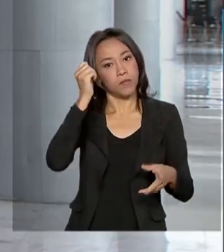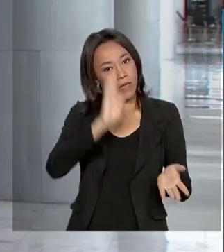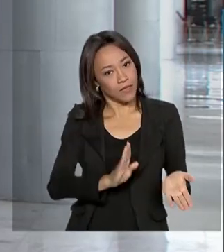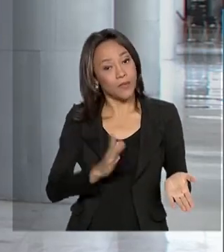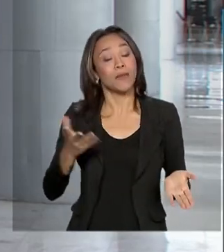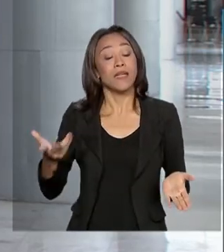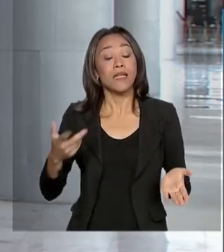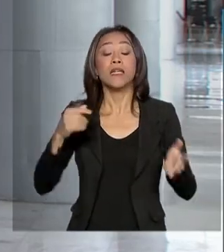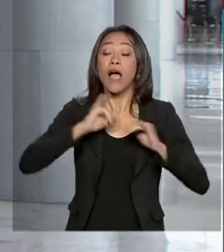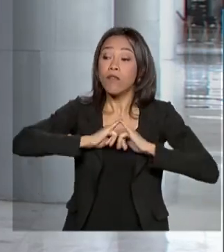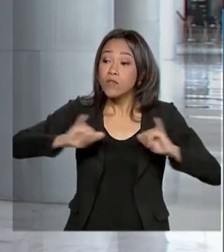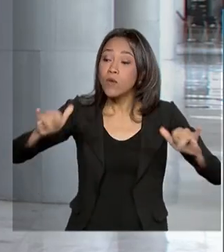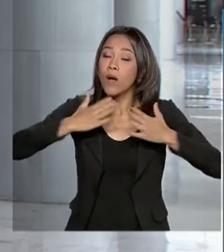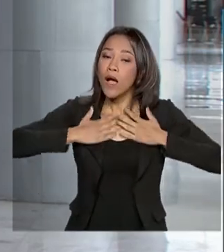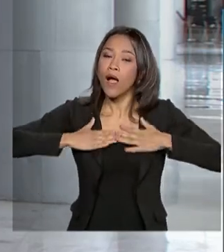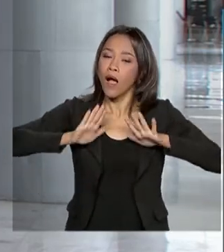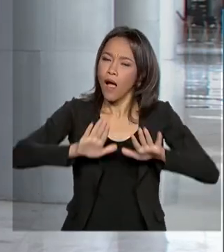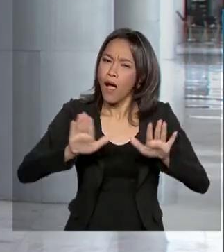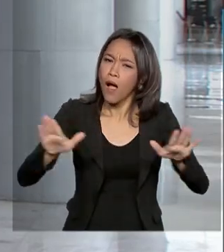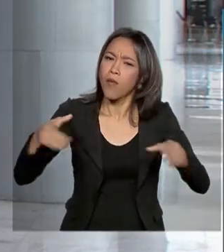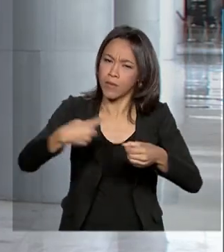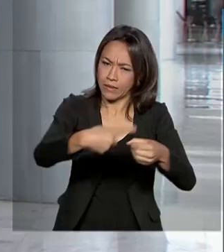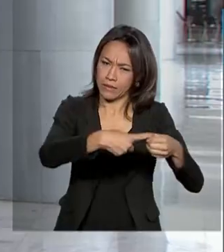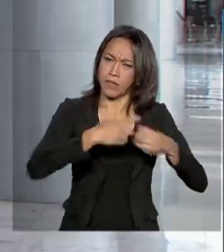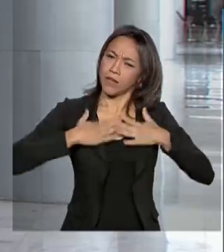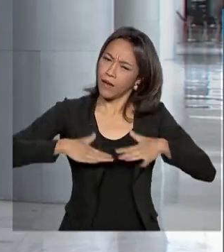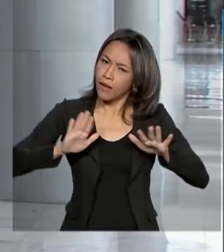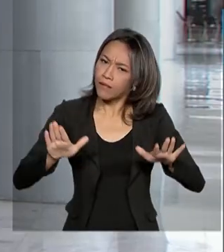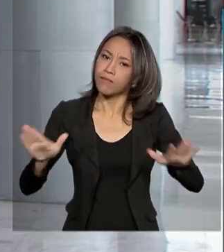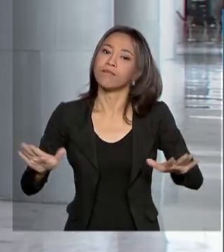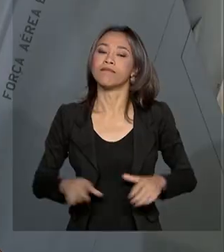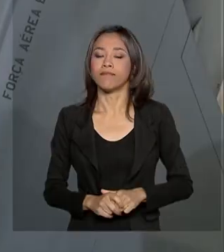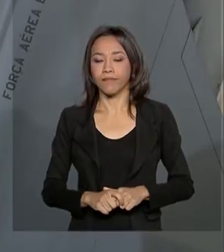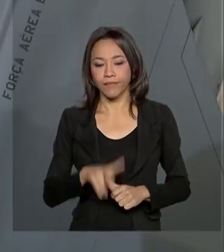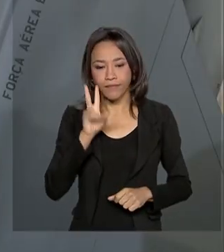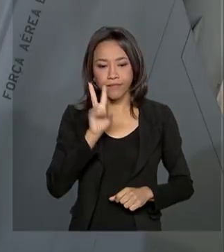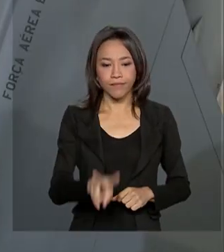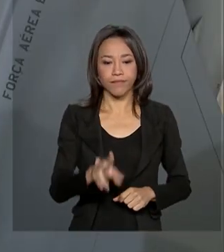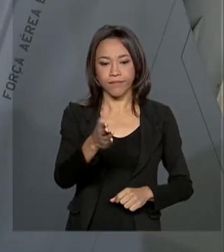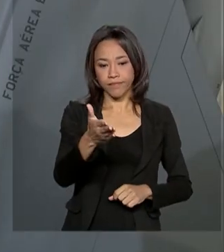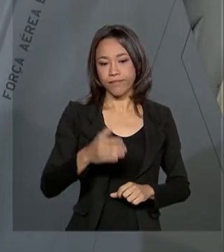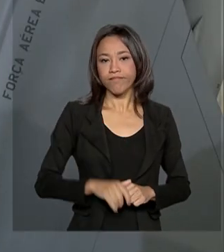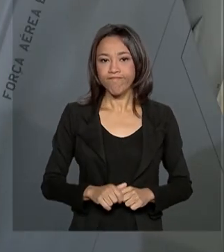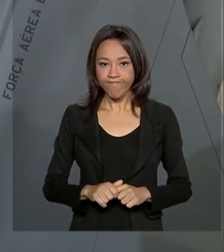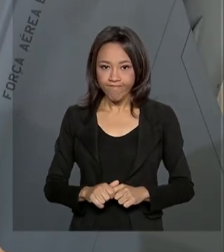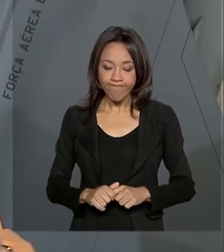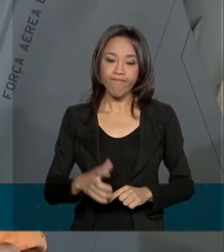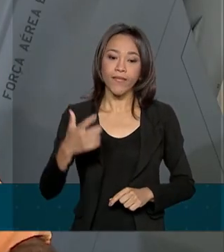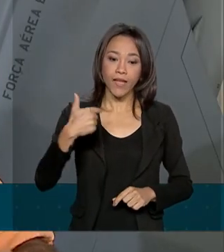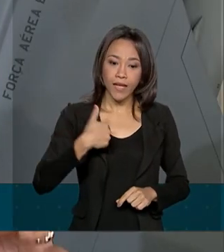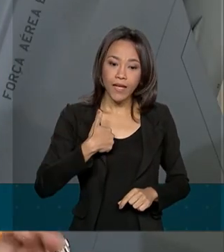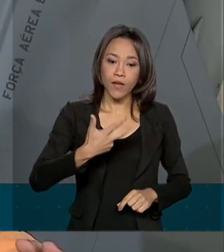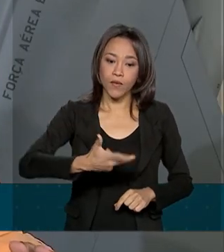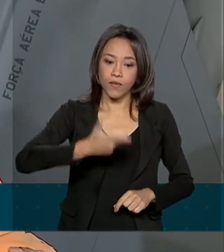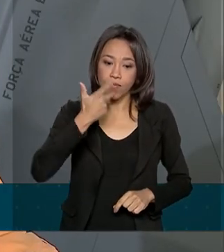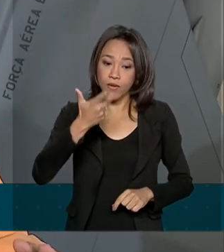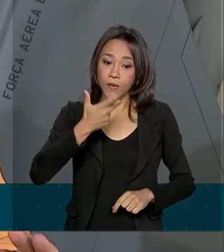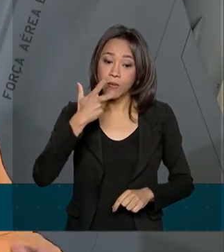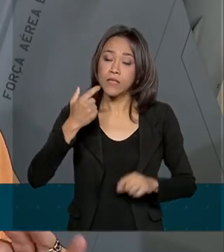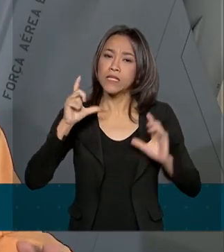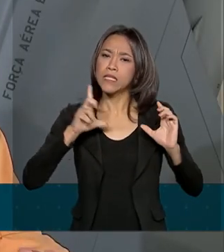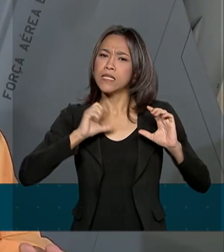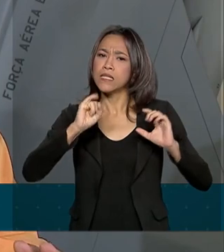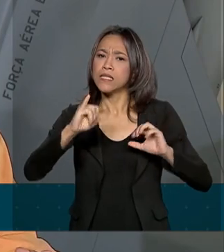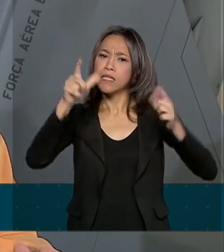tranquilizar a população da cidade. Vamos ouvir. Eu diria, se tem um lugar difícil